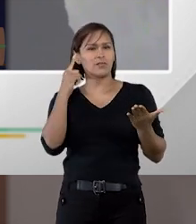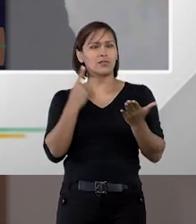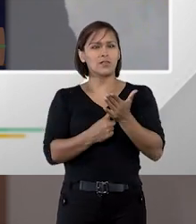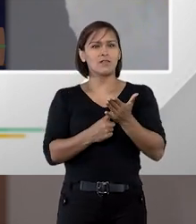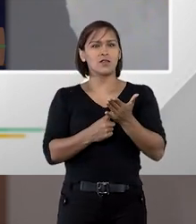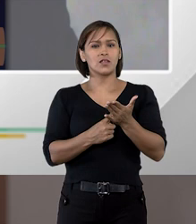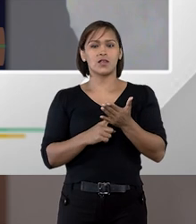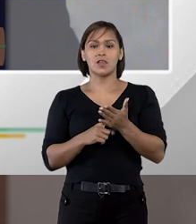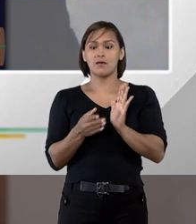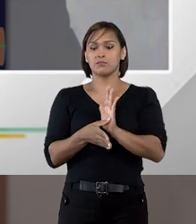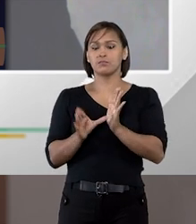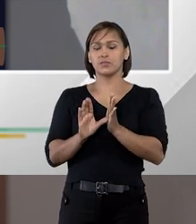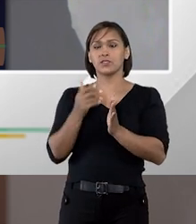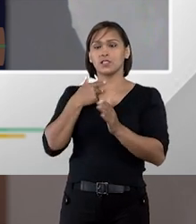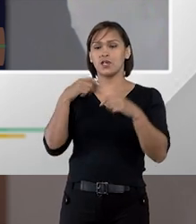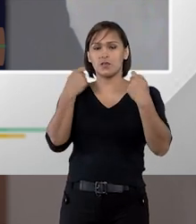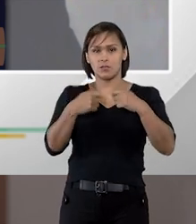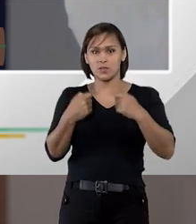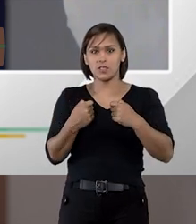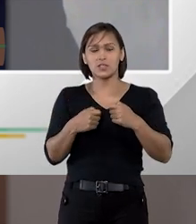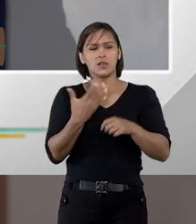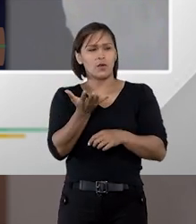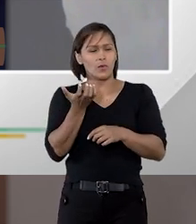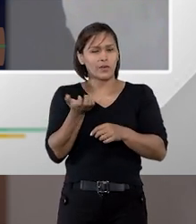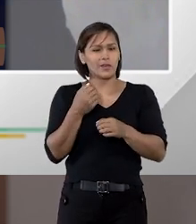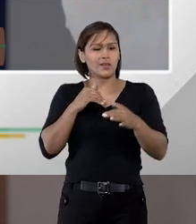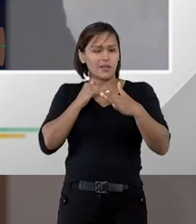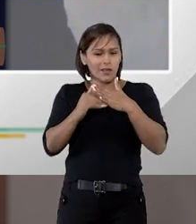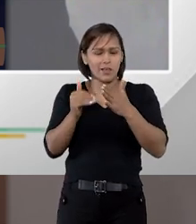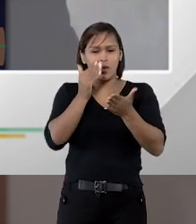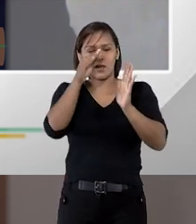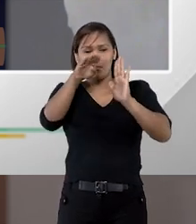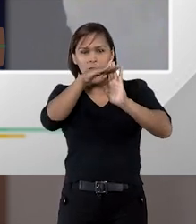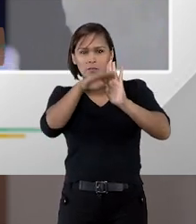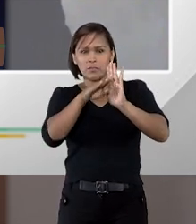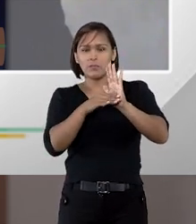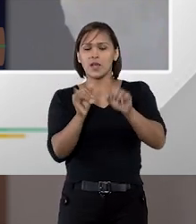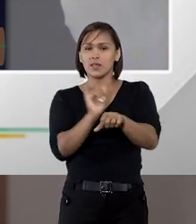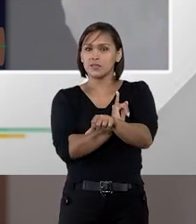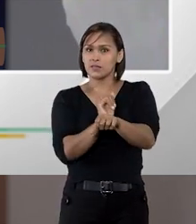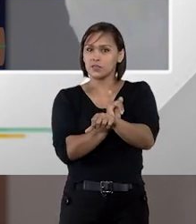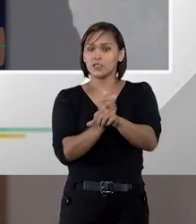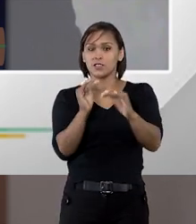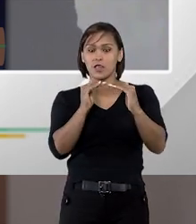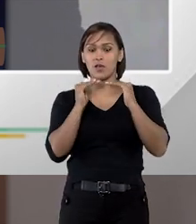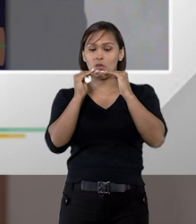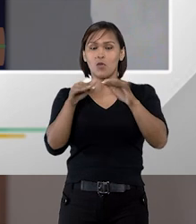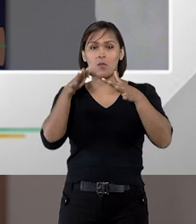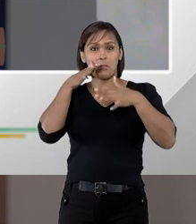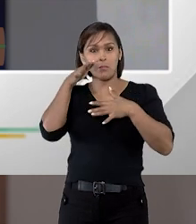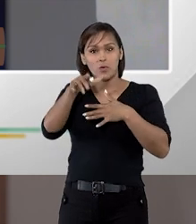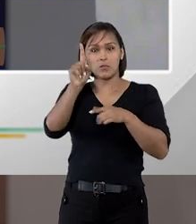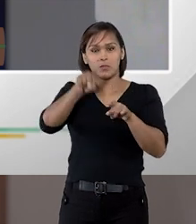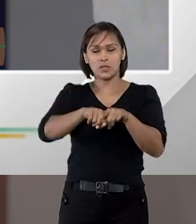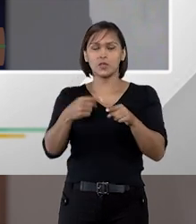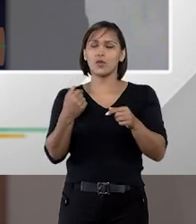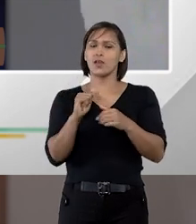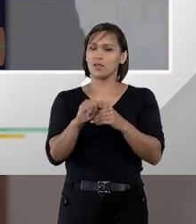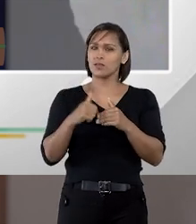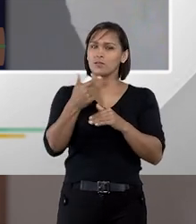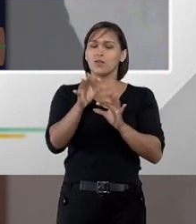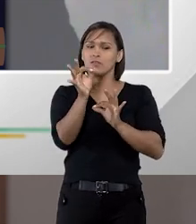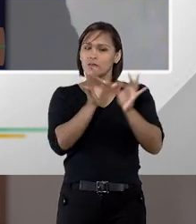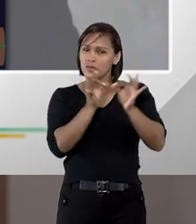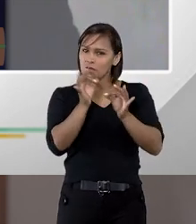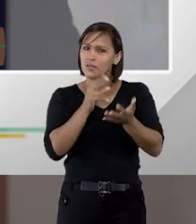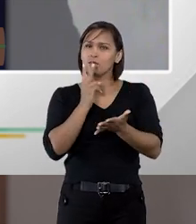definir, a priori, as suas necessidades, aquilo que você precisa fazer para atender o interesse público. Claro que, na sequência, você